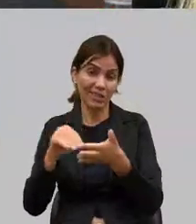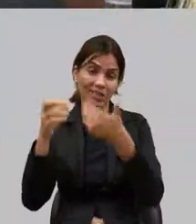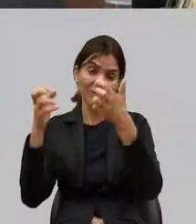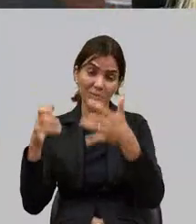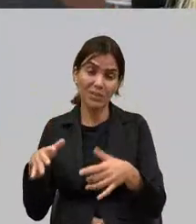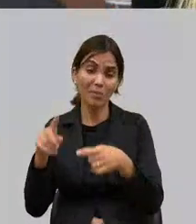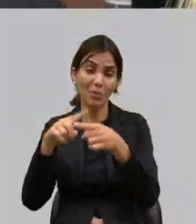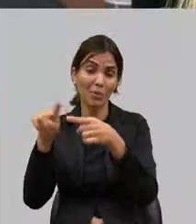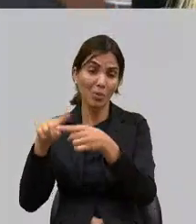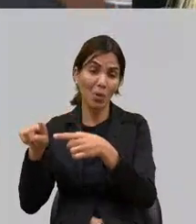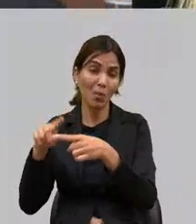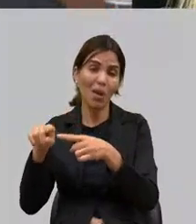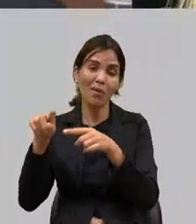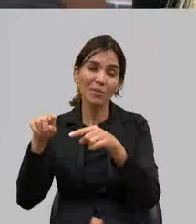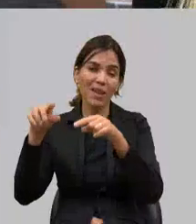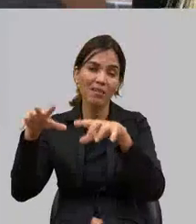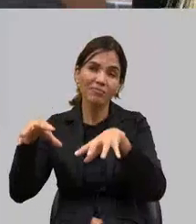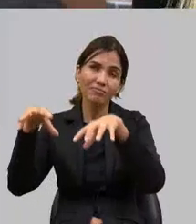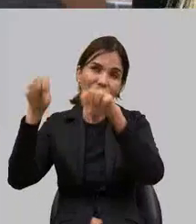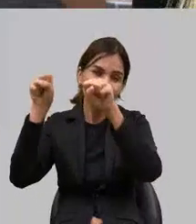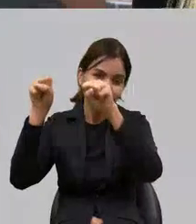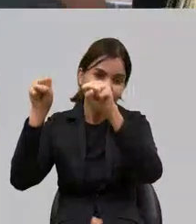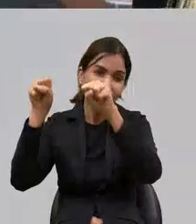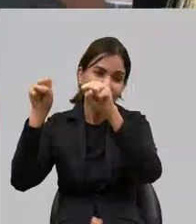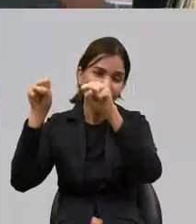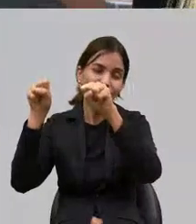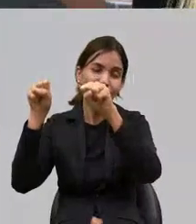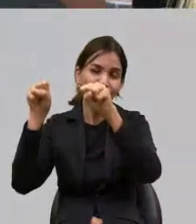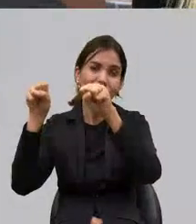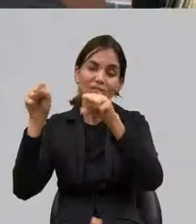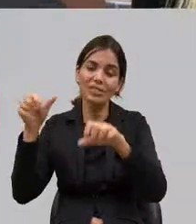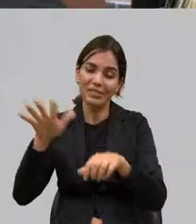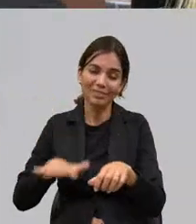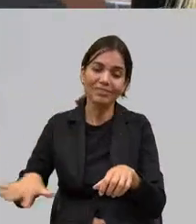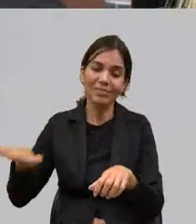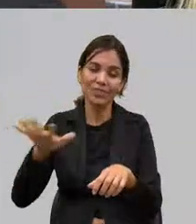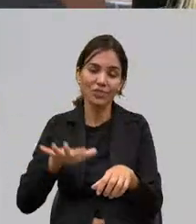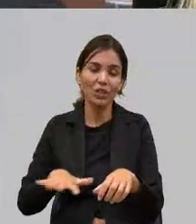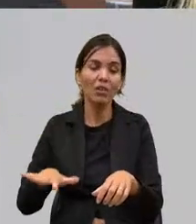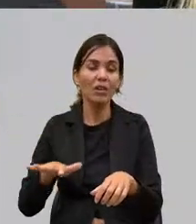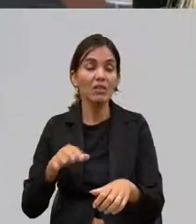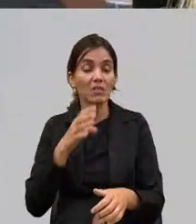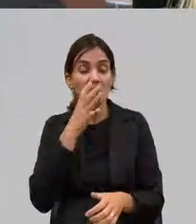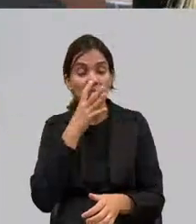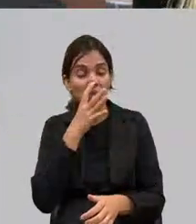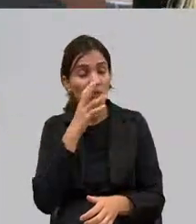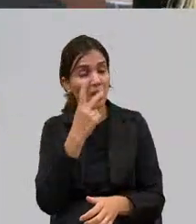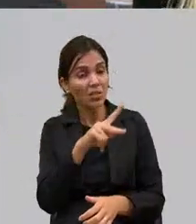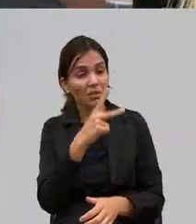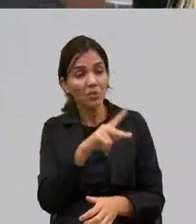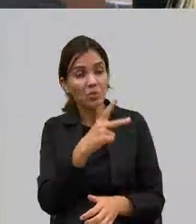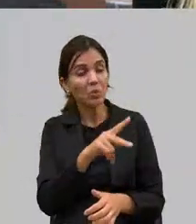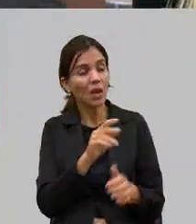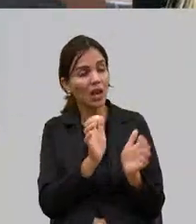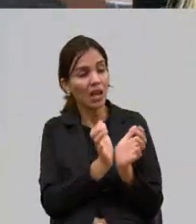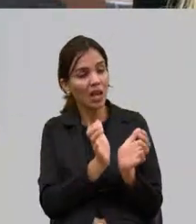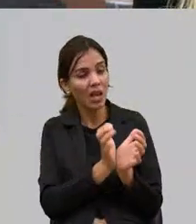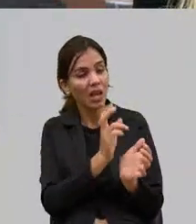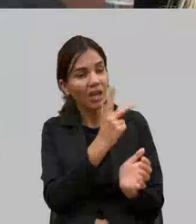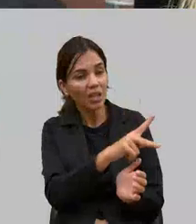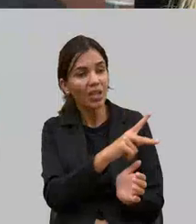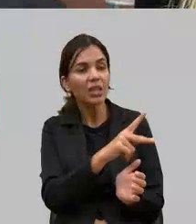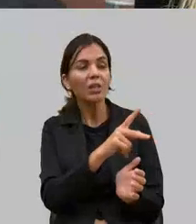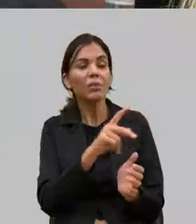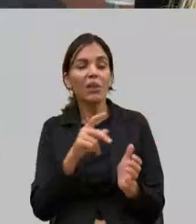região e eu fiquei muito impressionado com a agilidade sua e da sua equipe em processar às vezes um